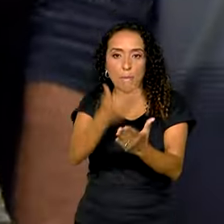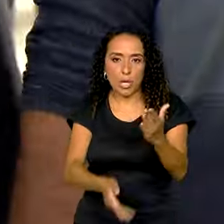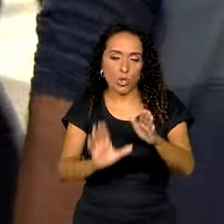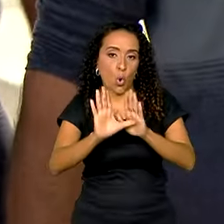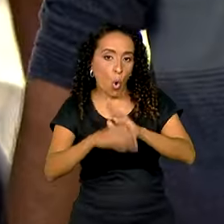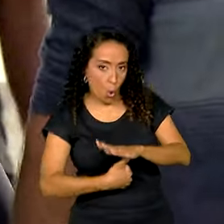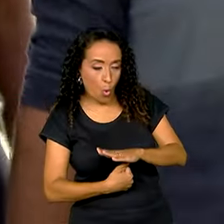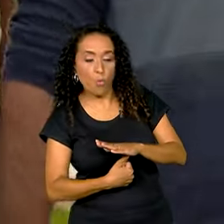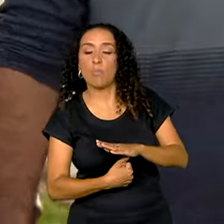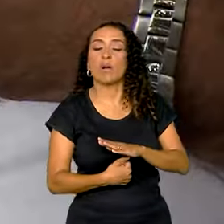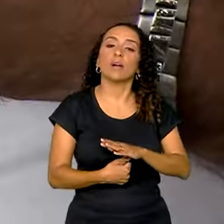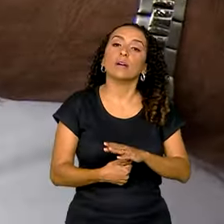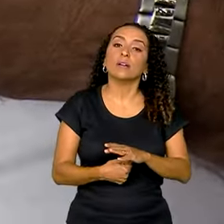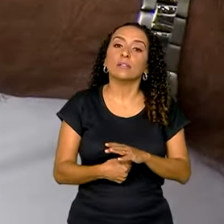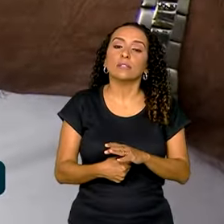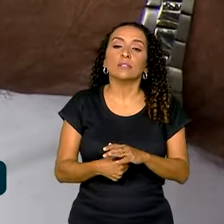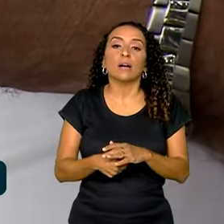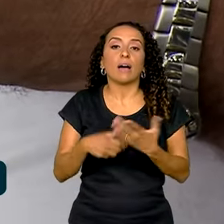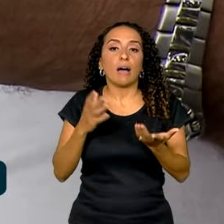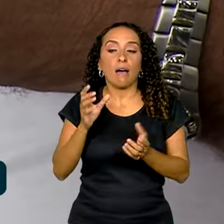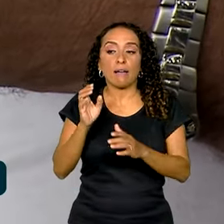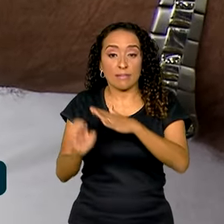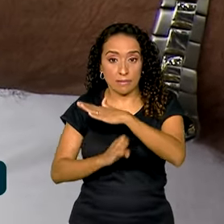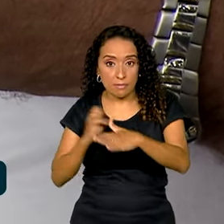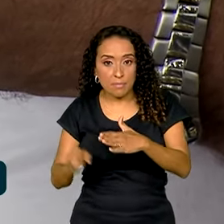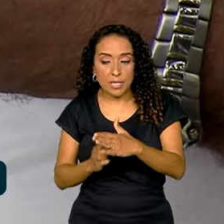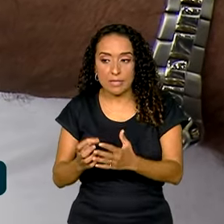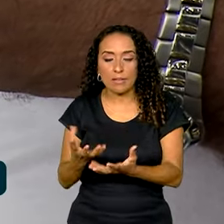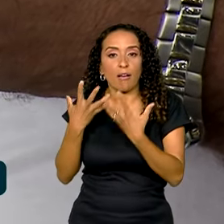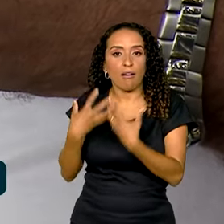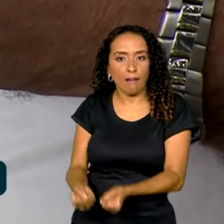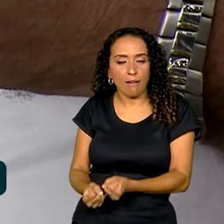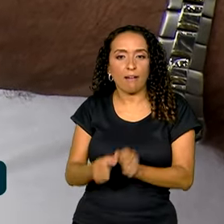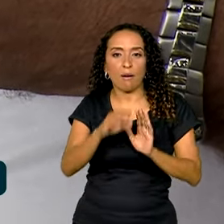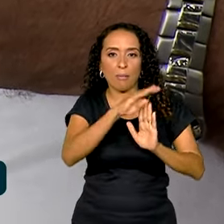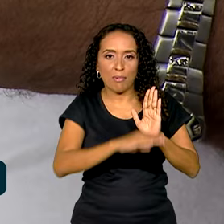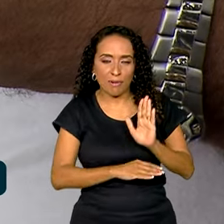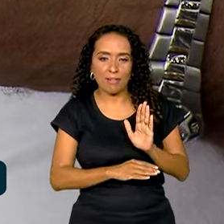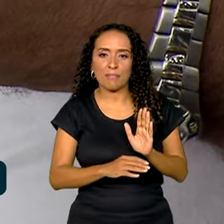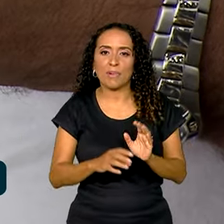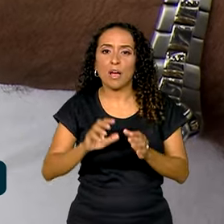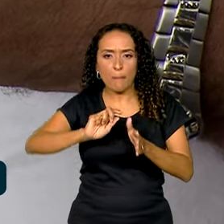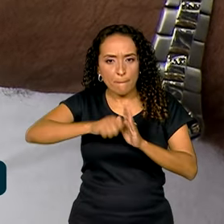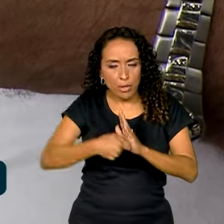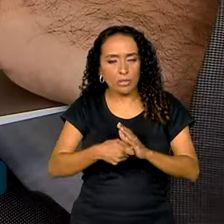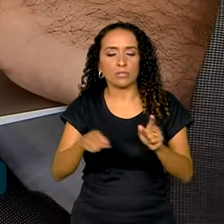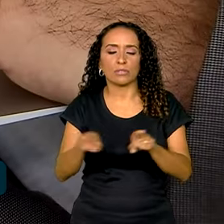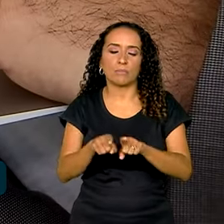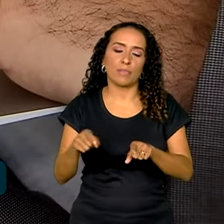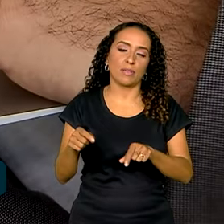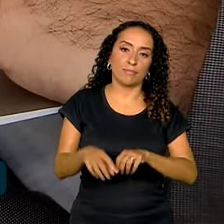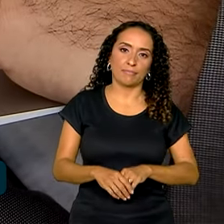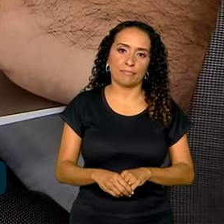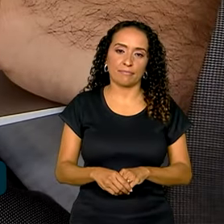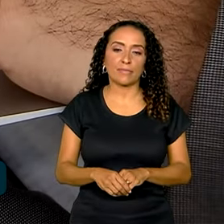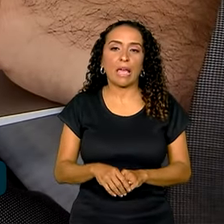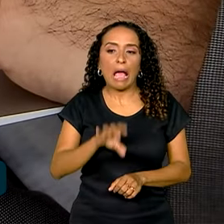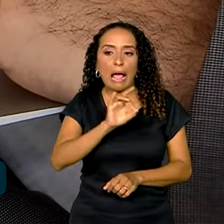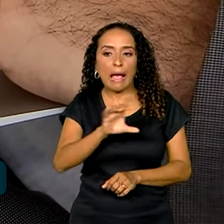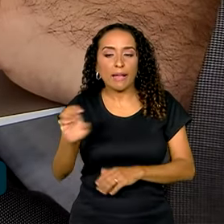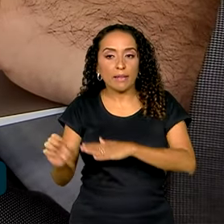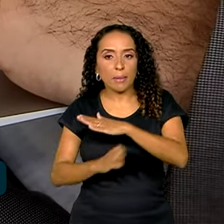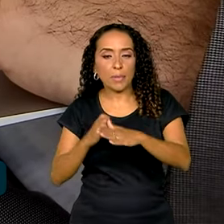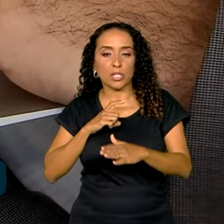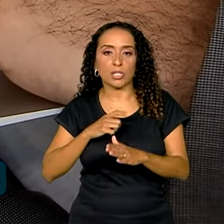roubo ou extravio do celular, as empresas que aderiram ao programa farão o bloqueio das contas. Cada empresa